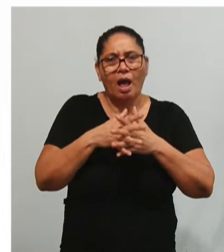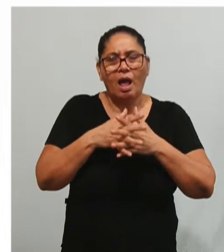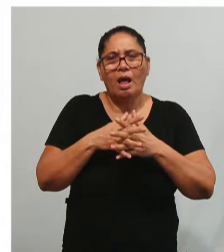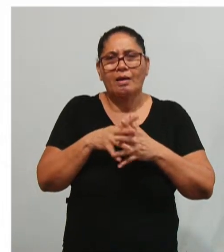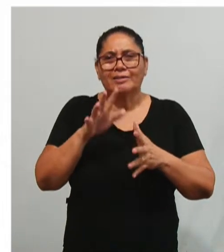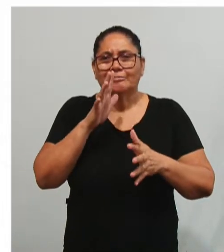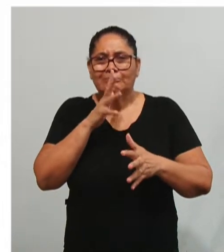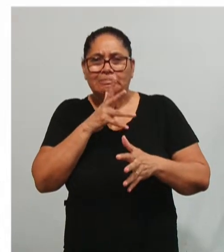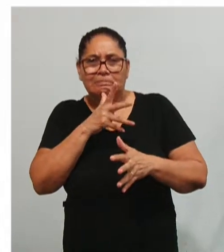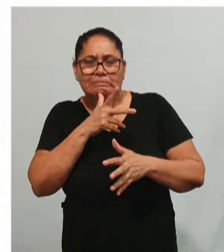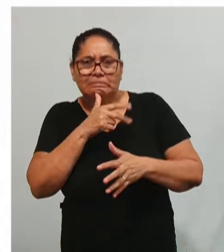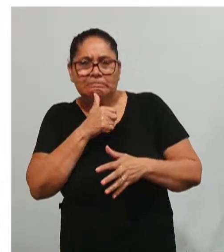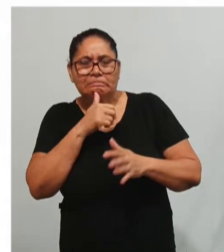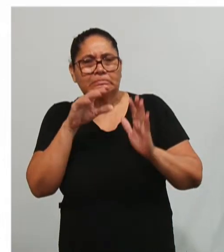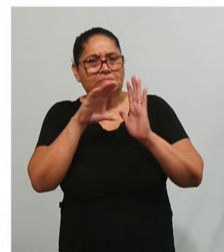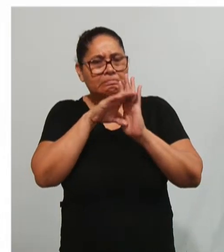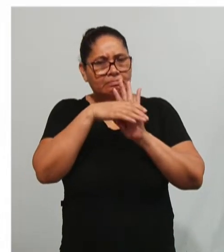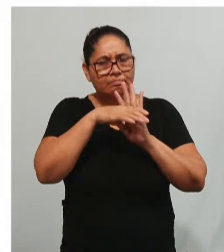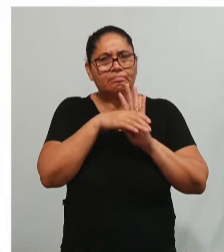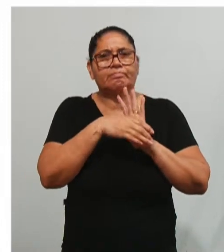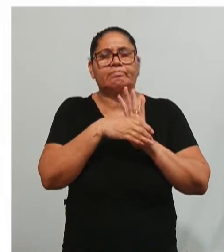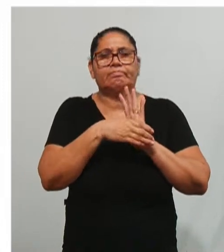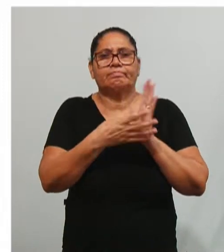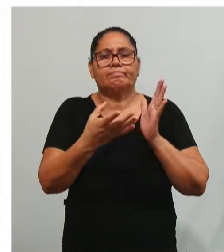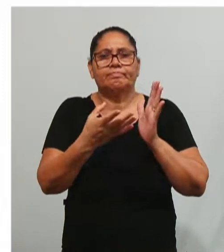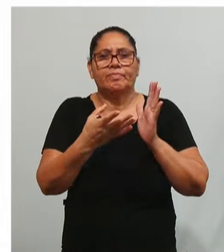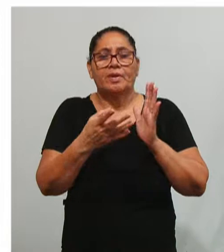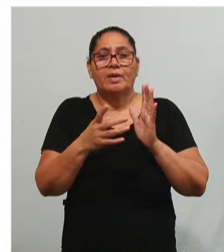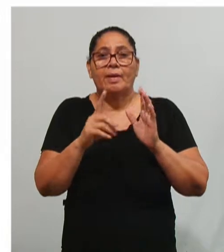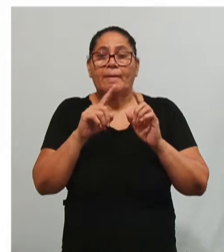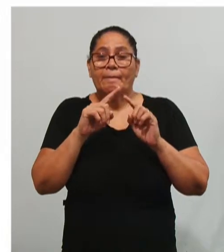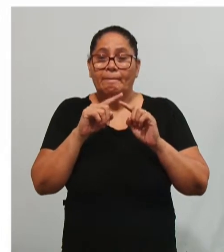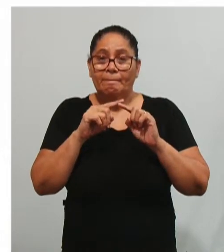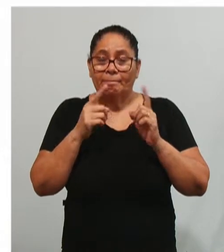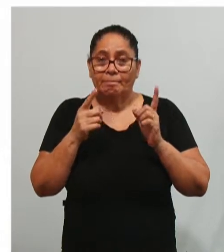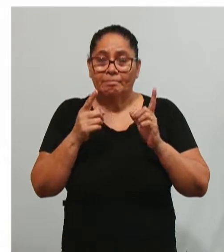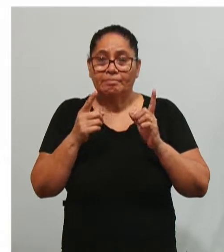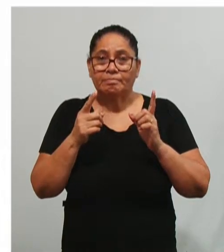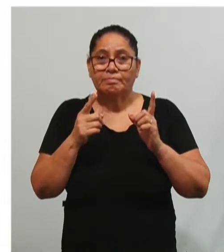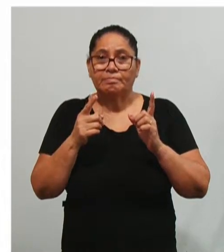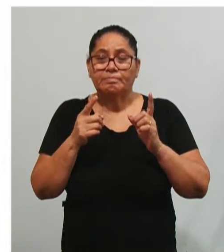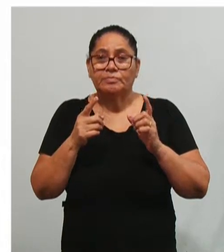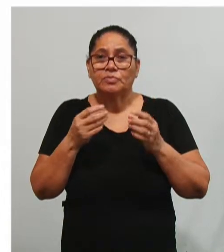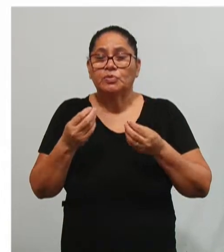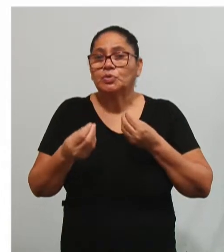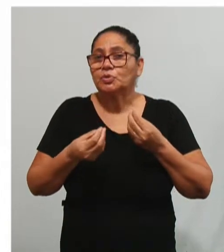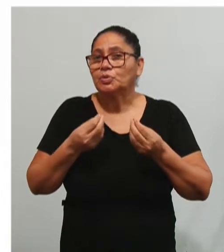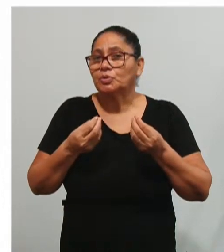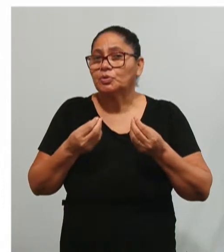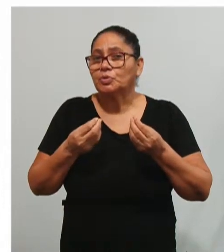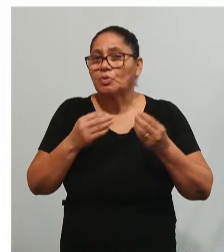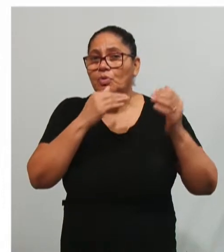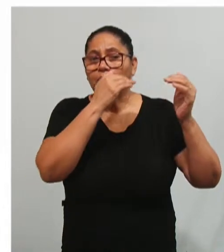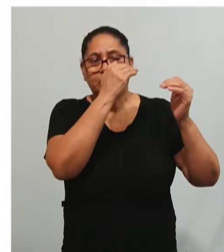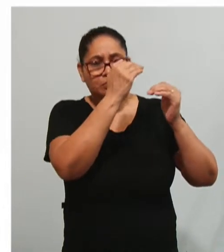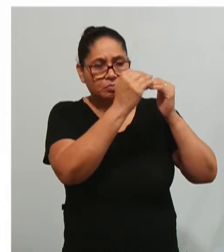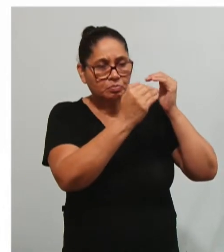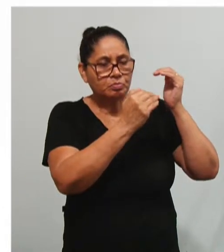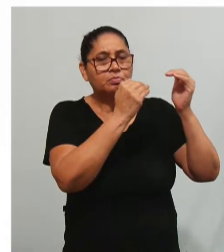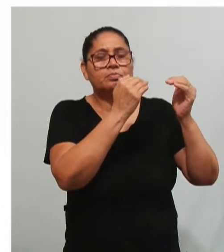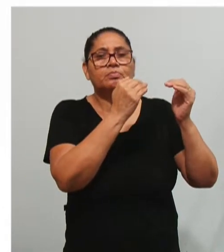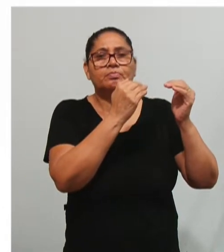atrasar, como alguns conceitos na atualidade, mas a burocracia inerente a processos realmente